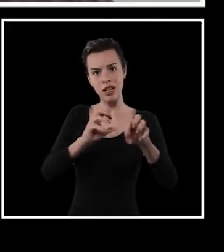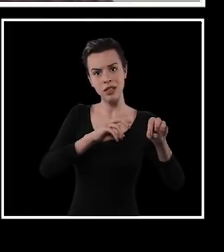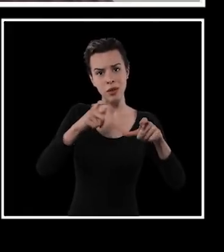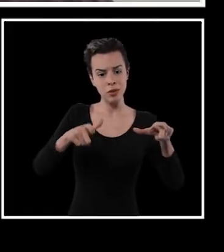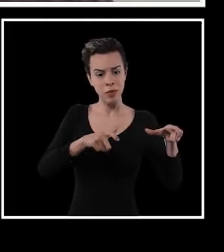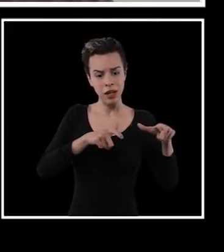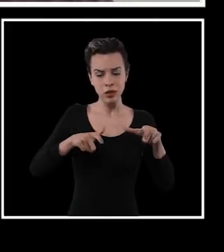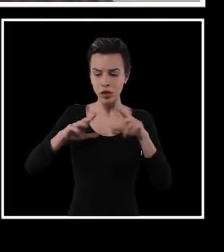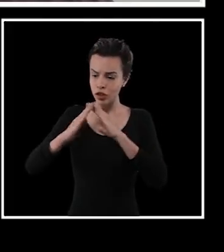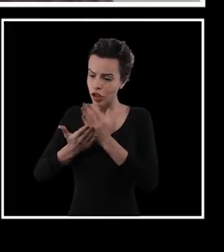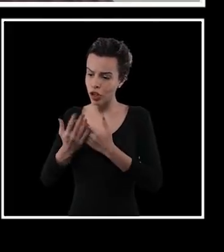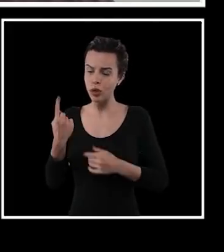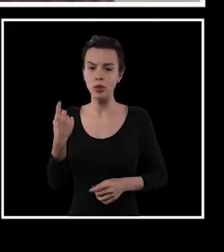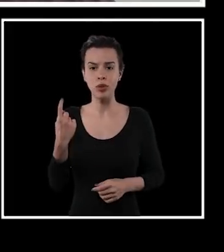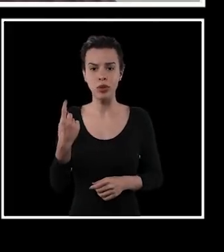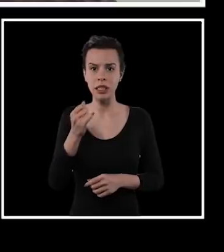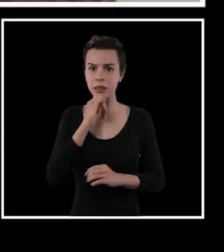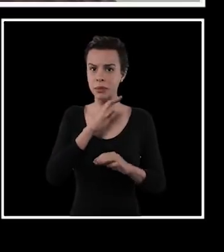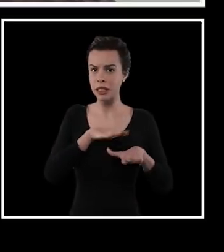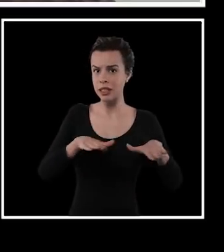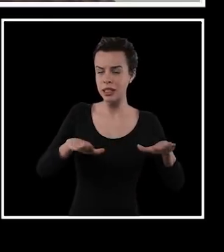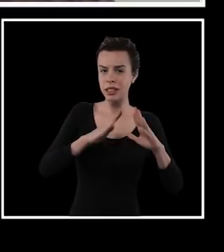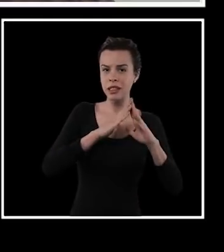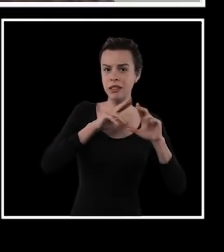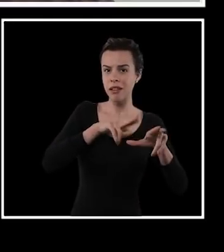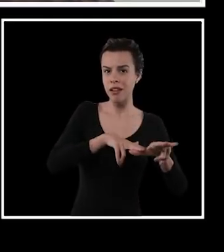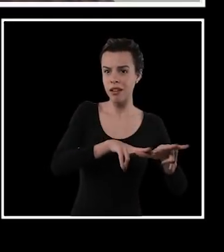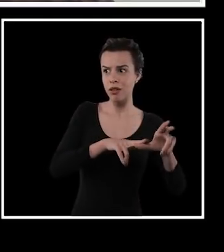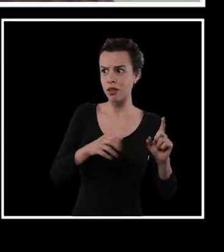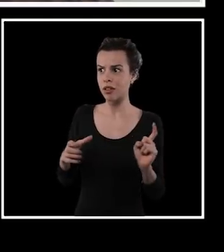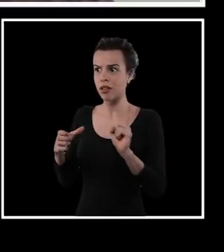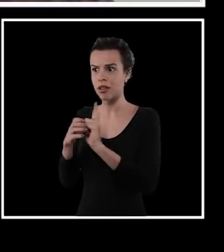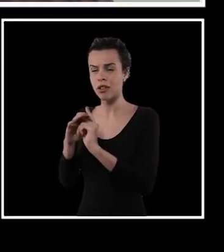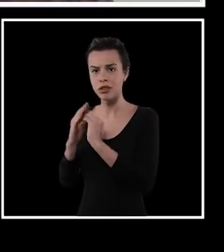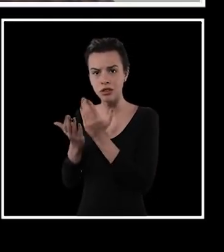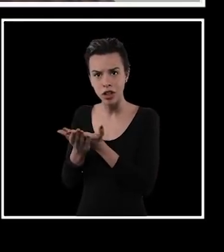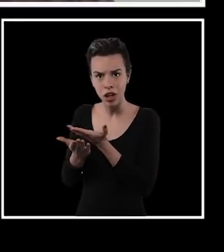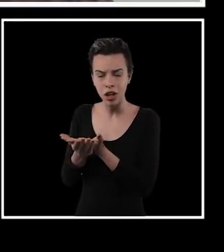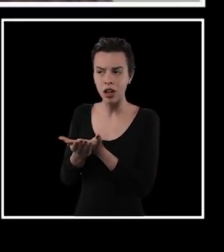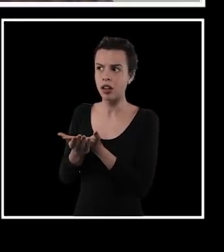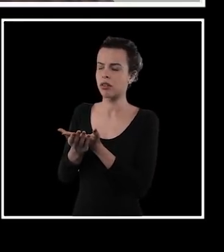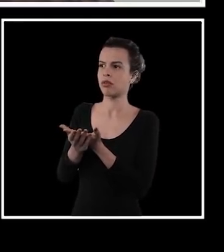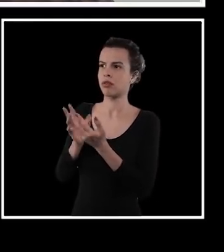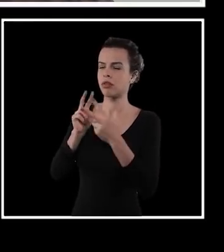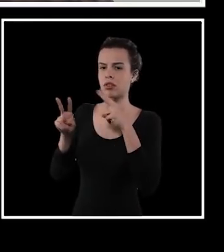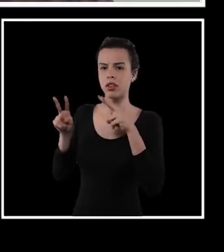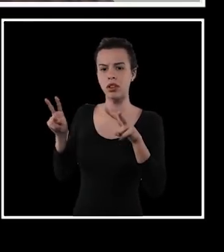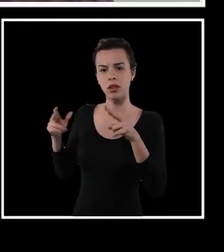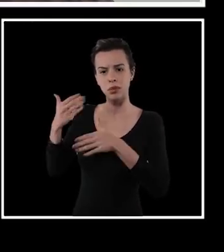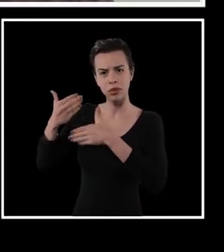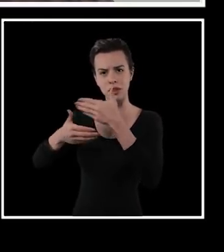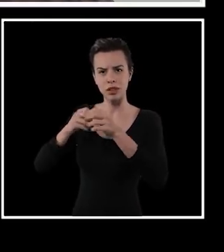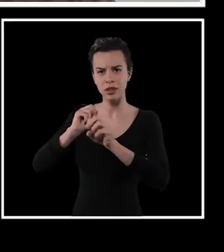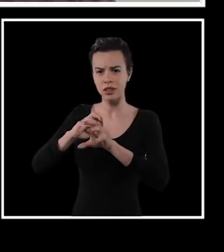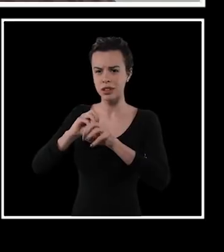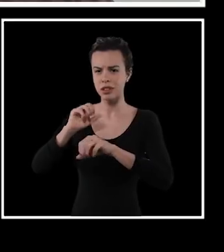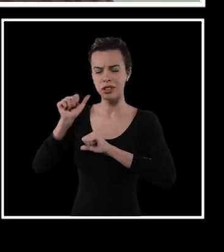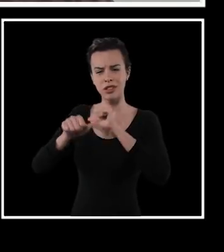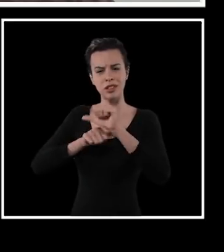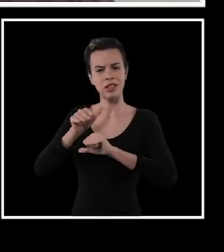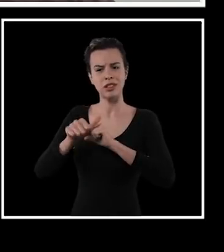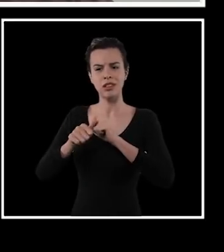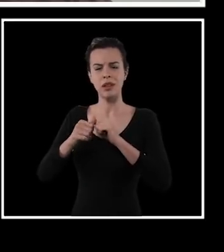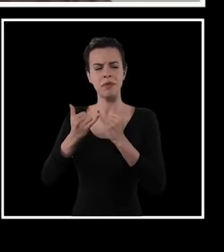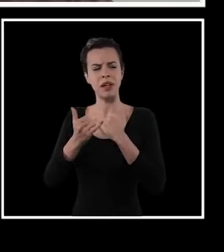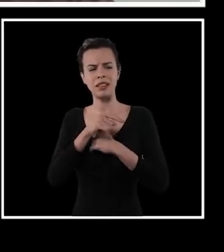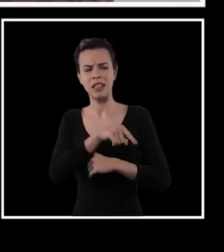O problema é esse, o problema é que a criança que é de terreiro, ela chega na escola e ela vai ver os seus processos de educação